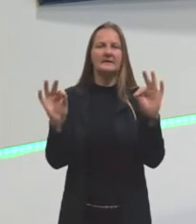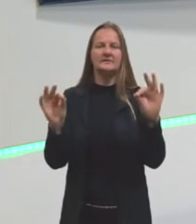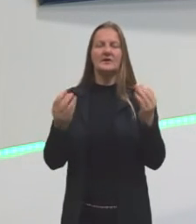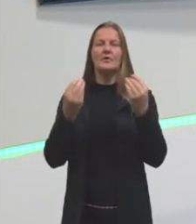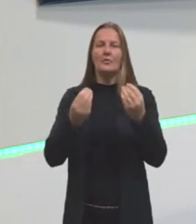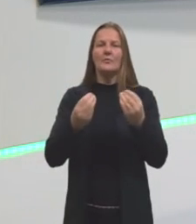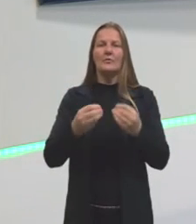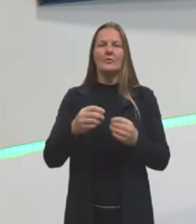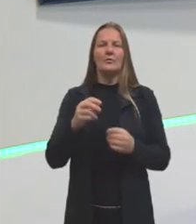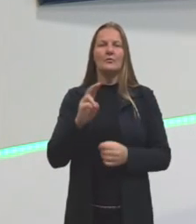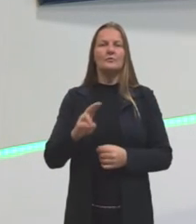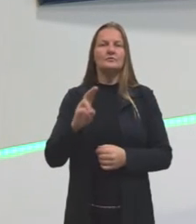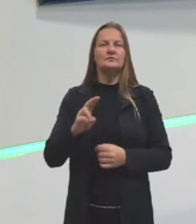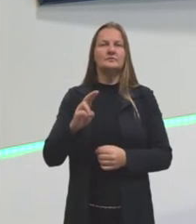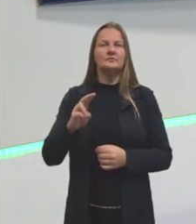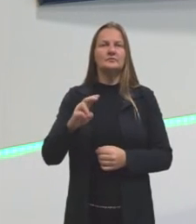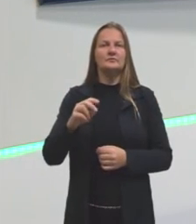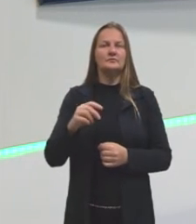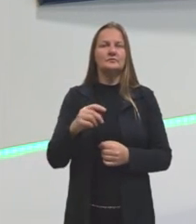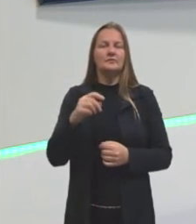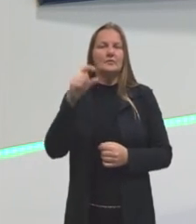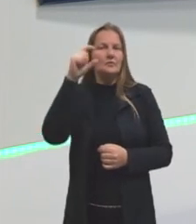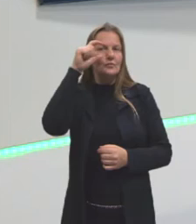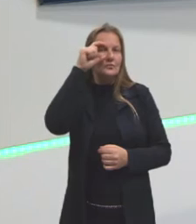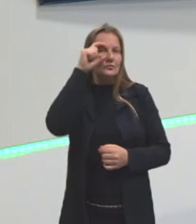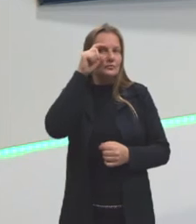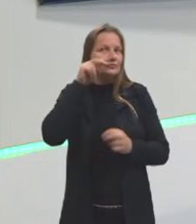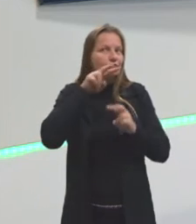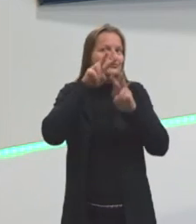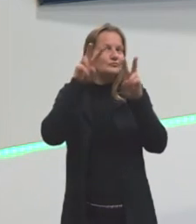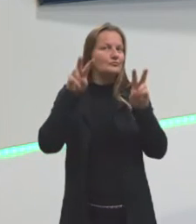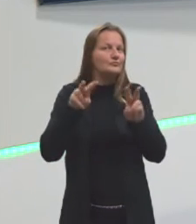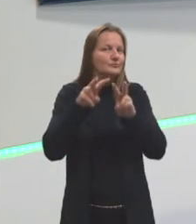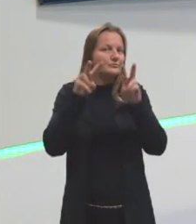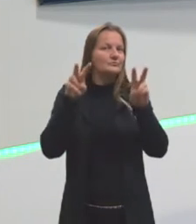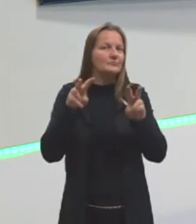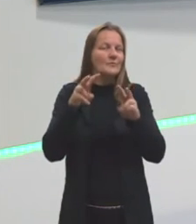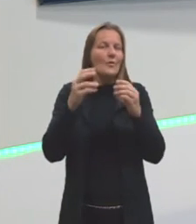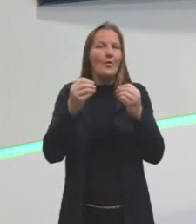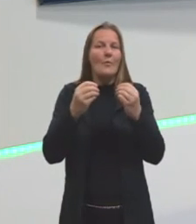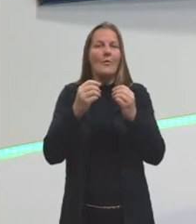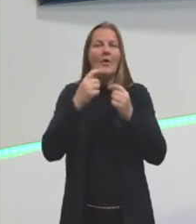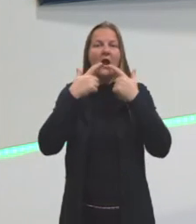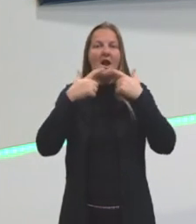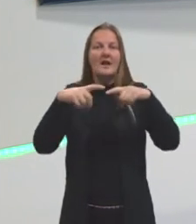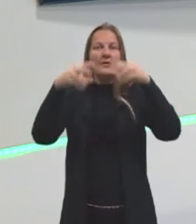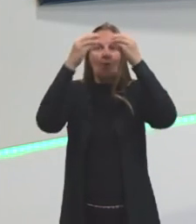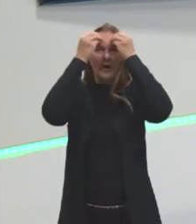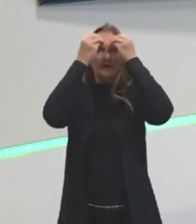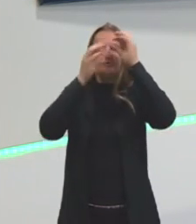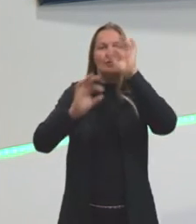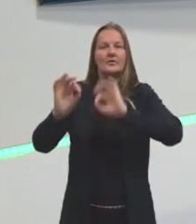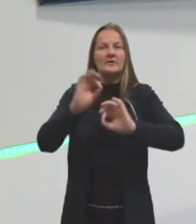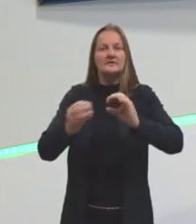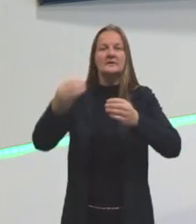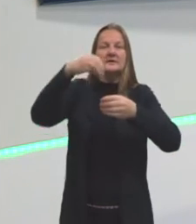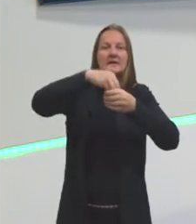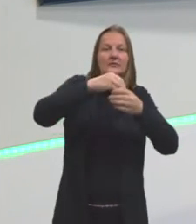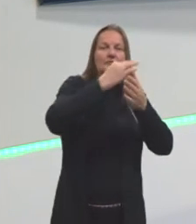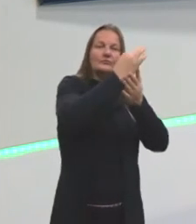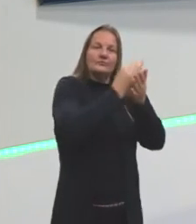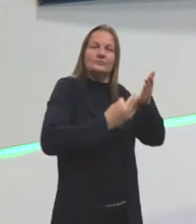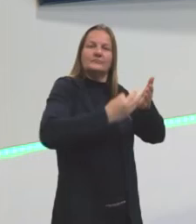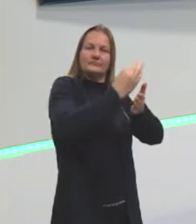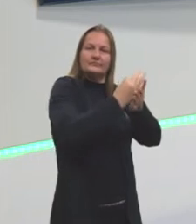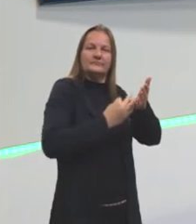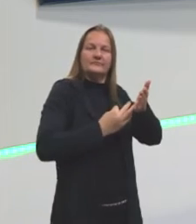dizendo que estou usando aquele tipo de visão para enxergar como a linguagem se organiza naquele texto. Então, é como